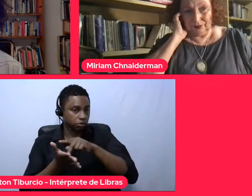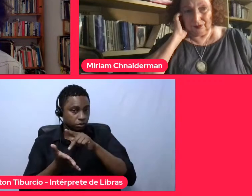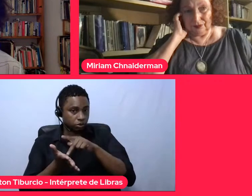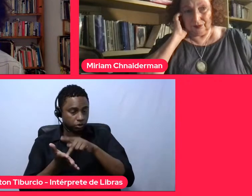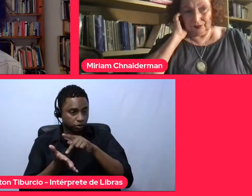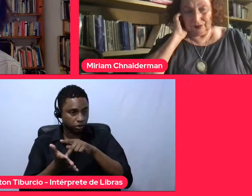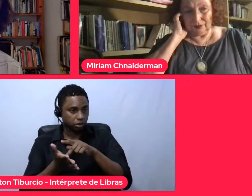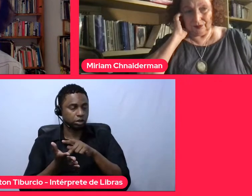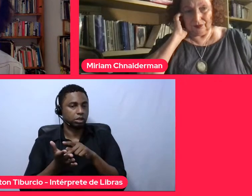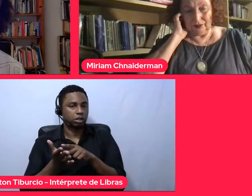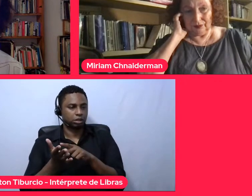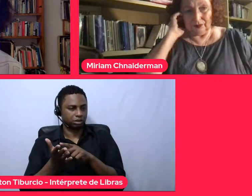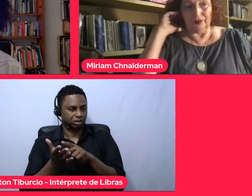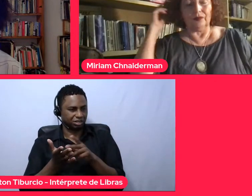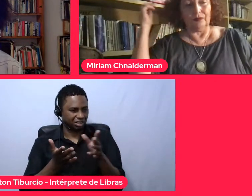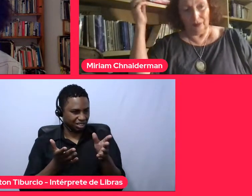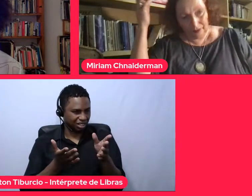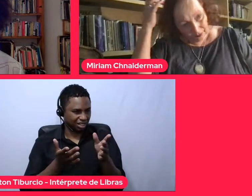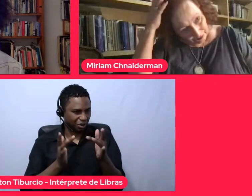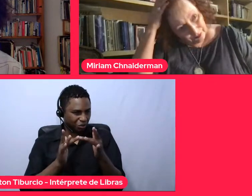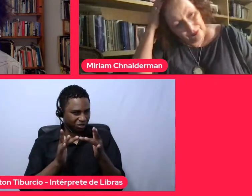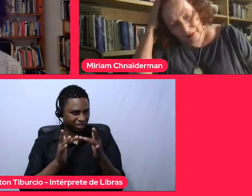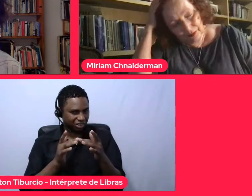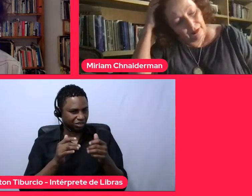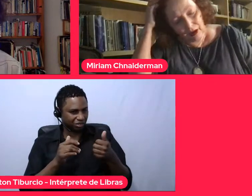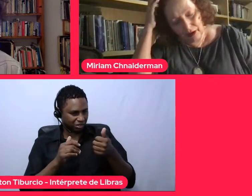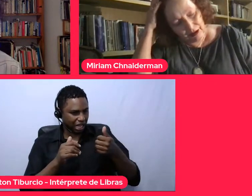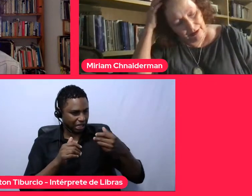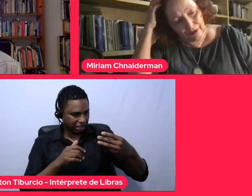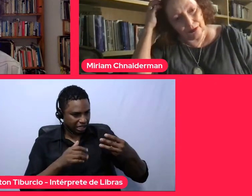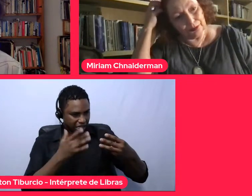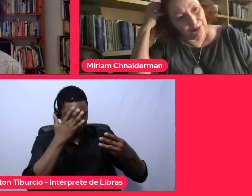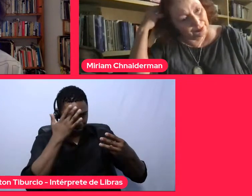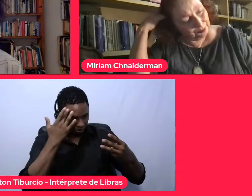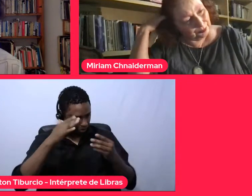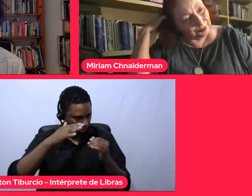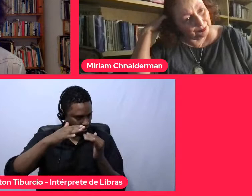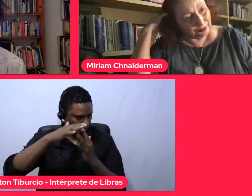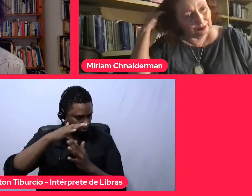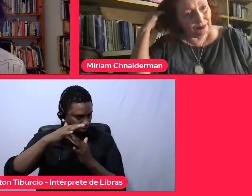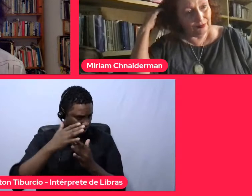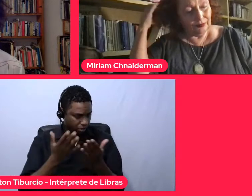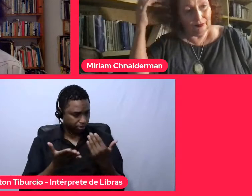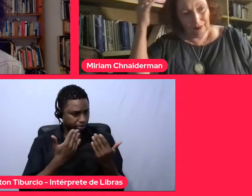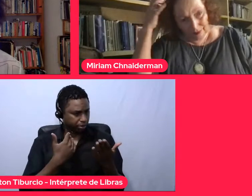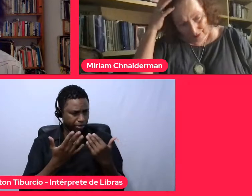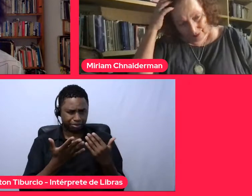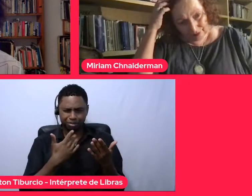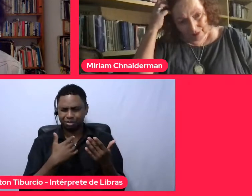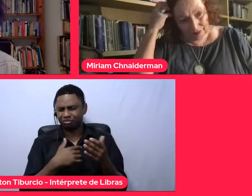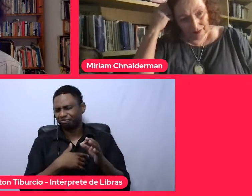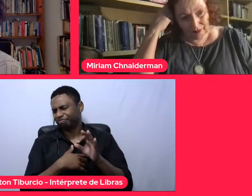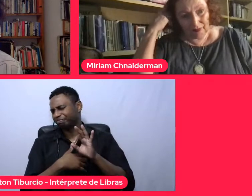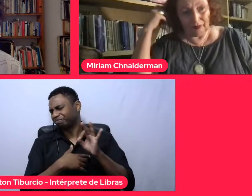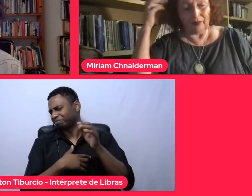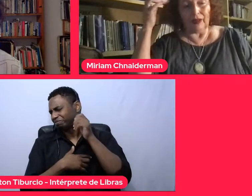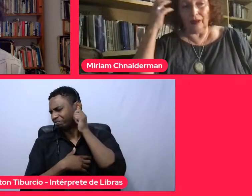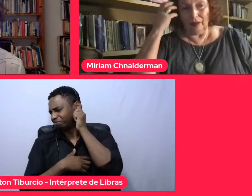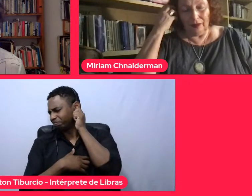com esses 13 imigrantes que nós entrevistamos, com quem nós conversamos, foi de uma riqueza extraordinária,